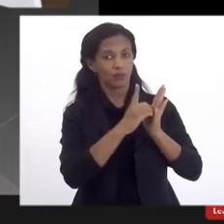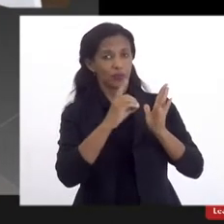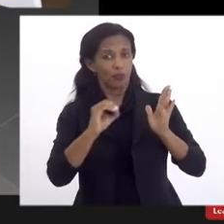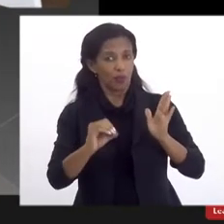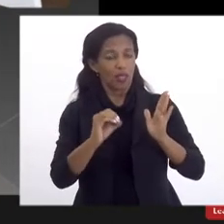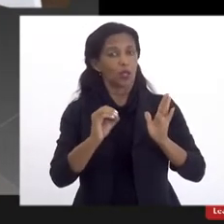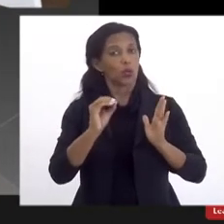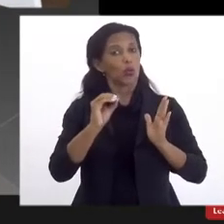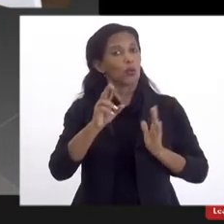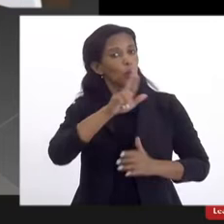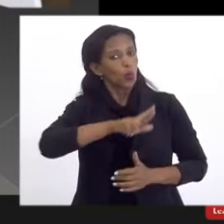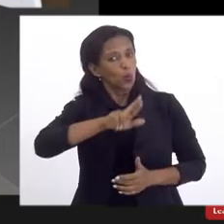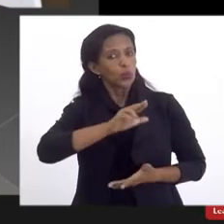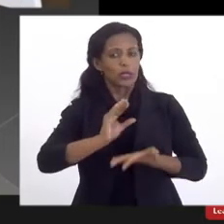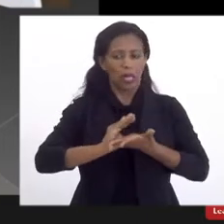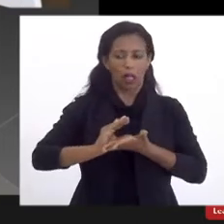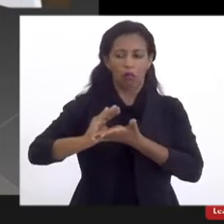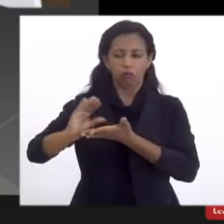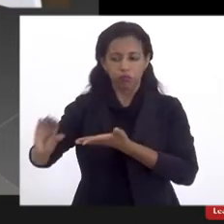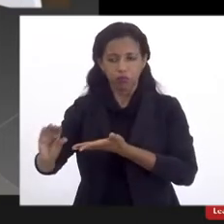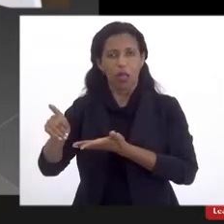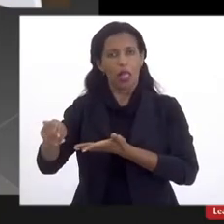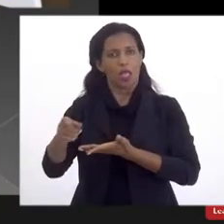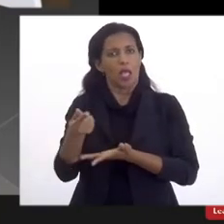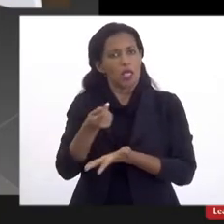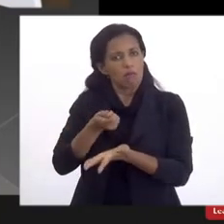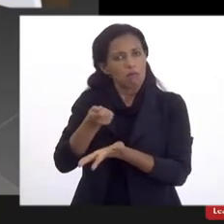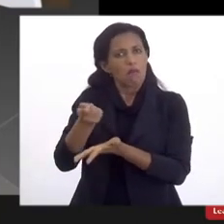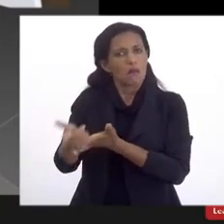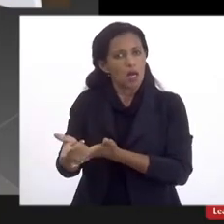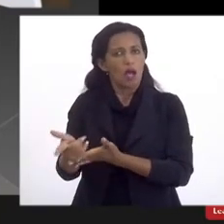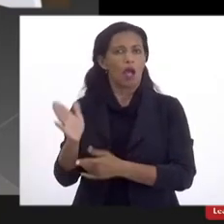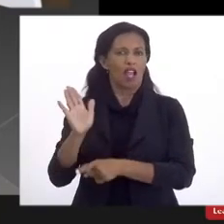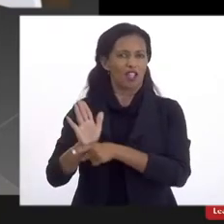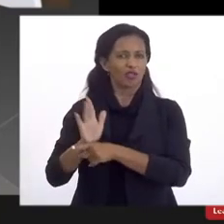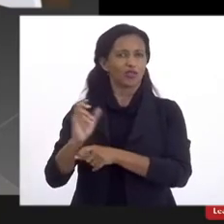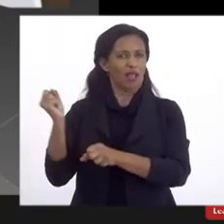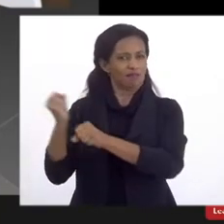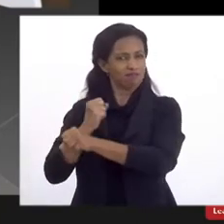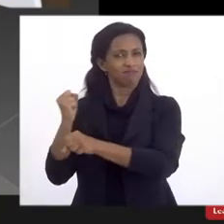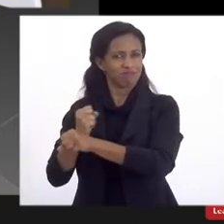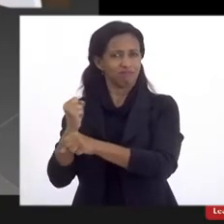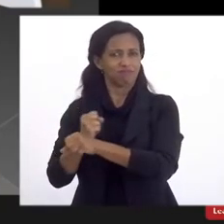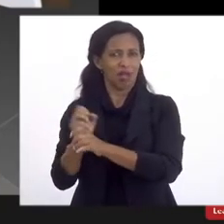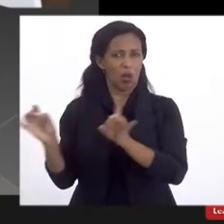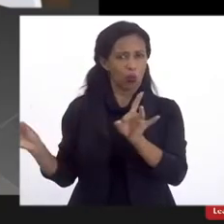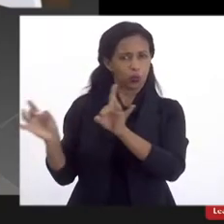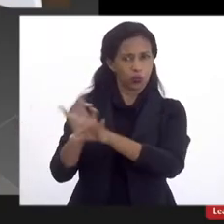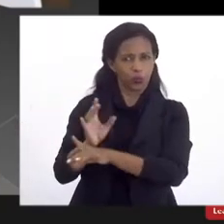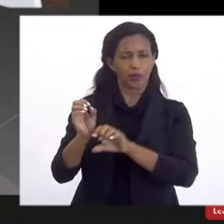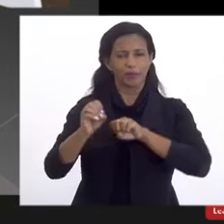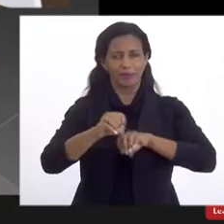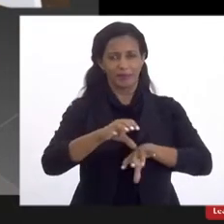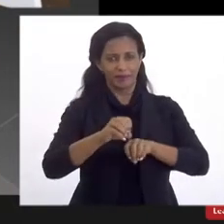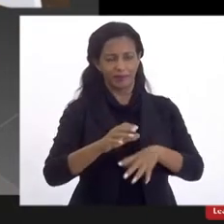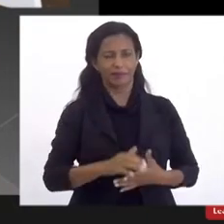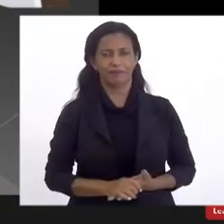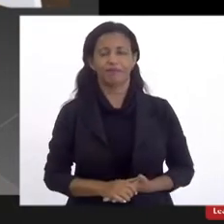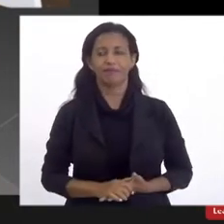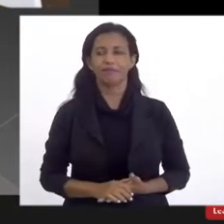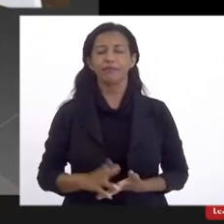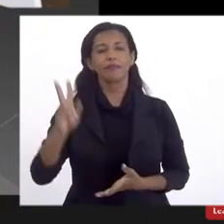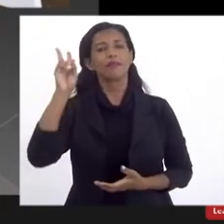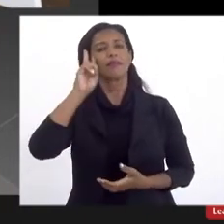pública, né, para então empenharmos os valores, então contribuímos também para cumprimento do índice de educação. Vale